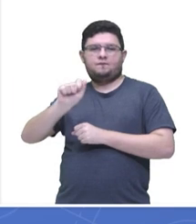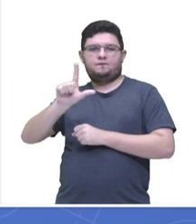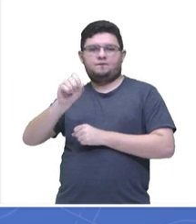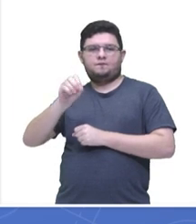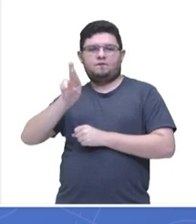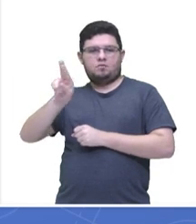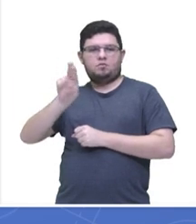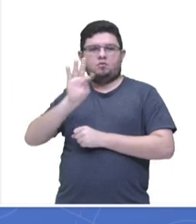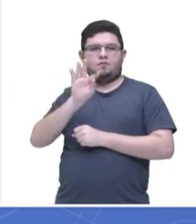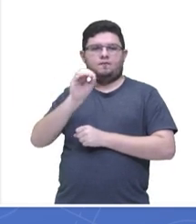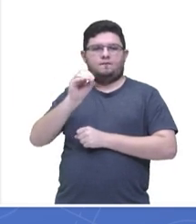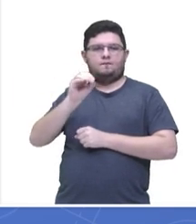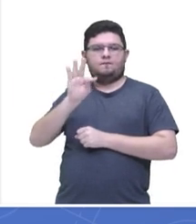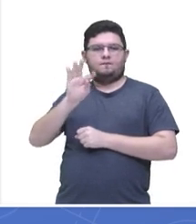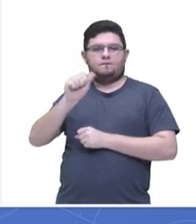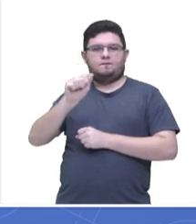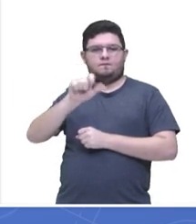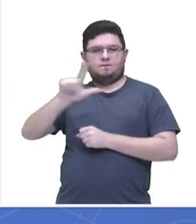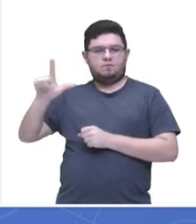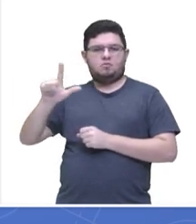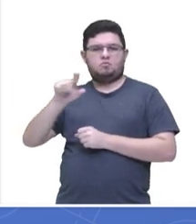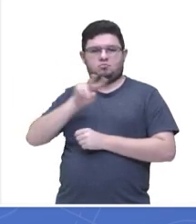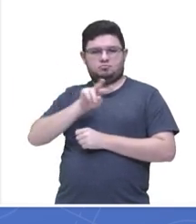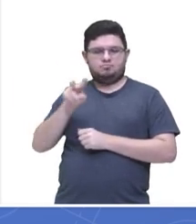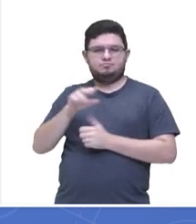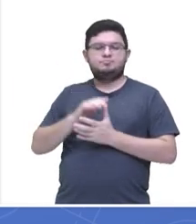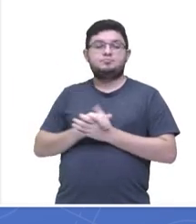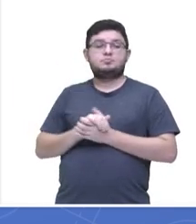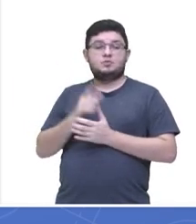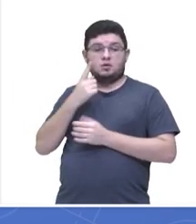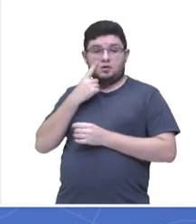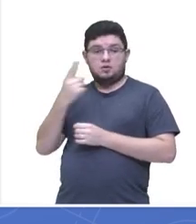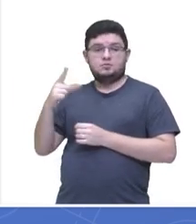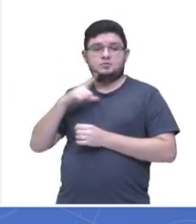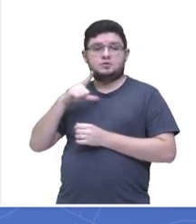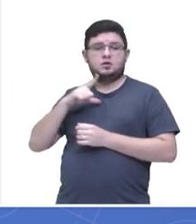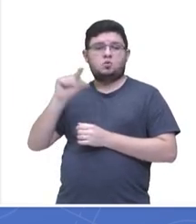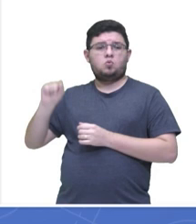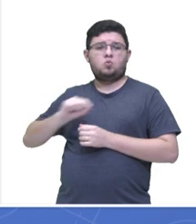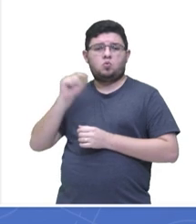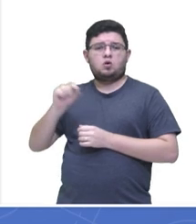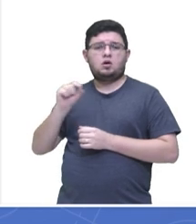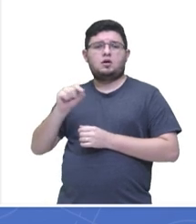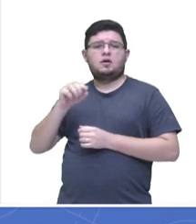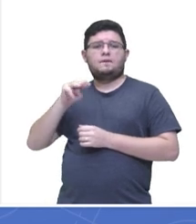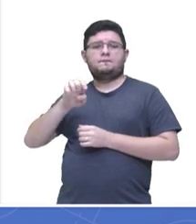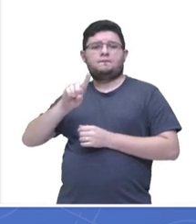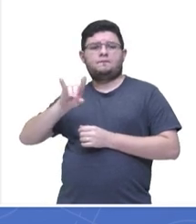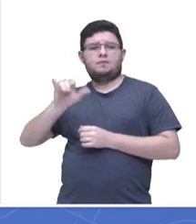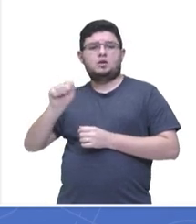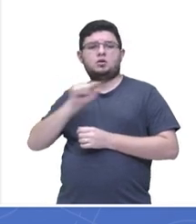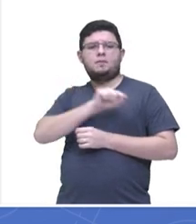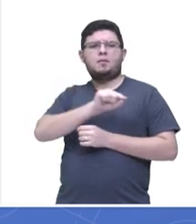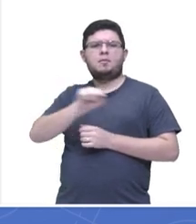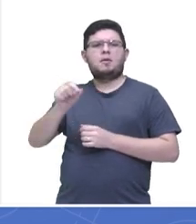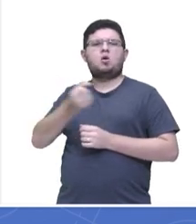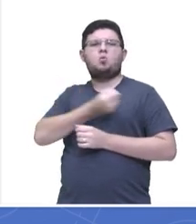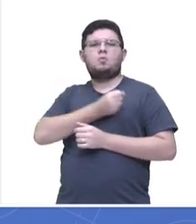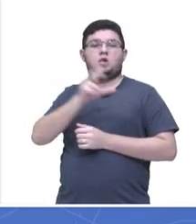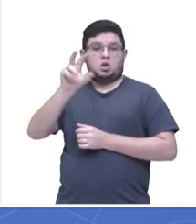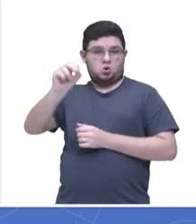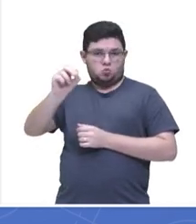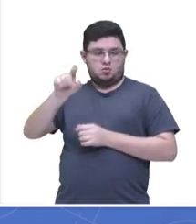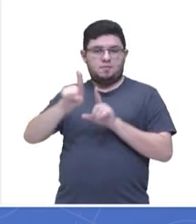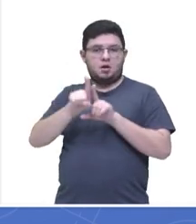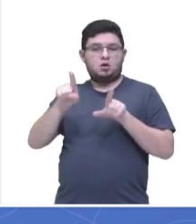ou seja, nós temos aí a média aritmética de 50 números, mas eu não sei quais são esses